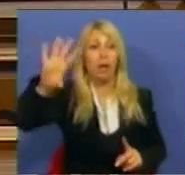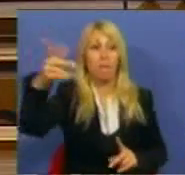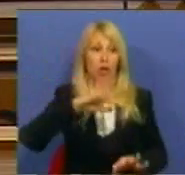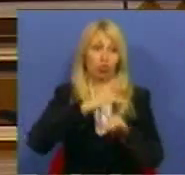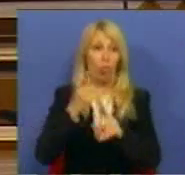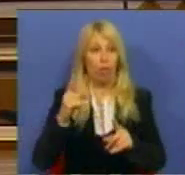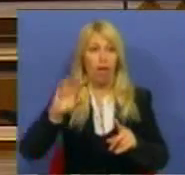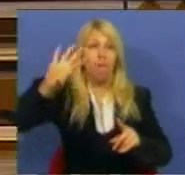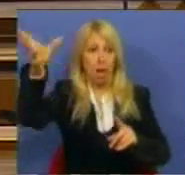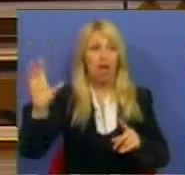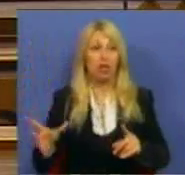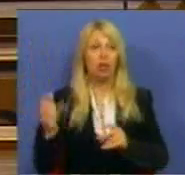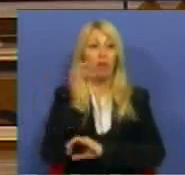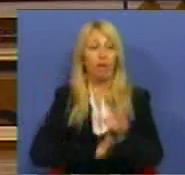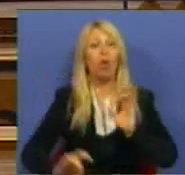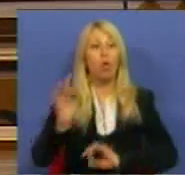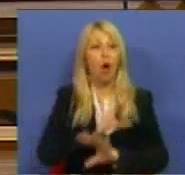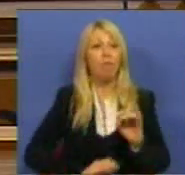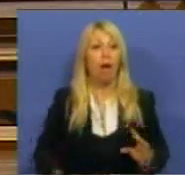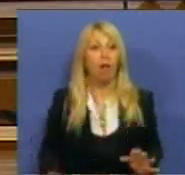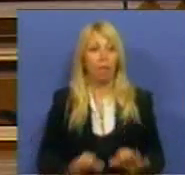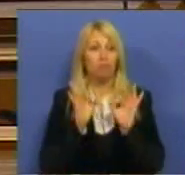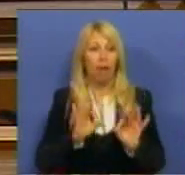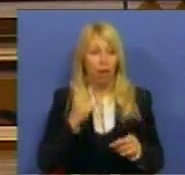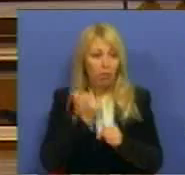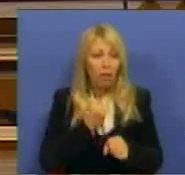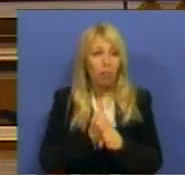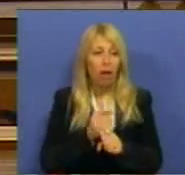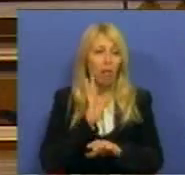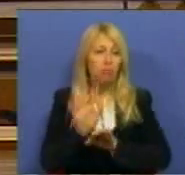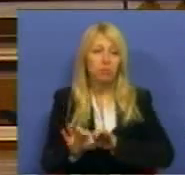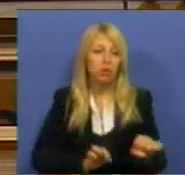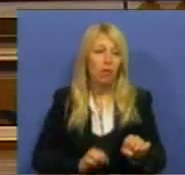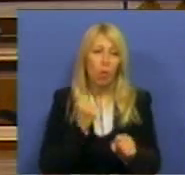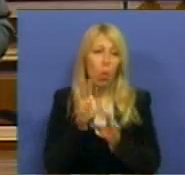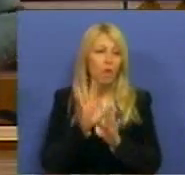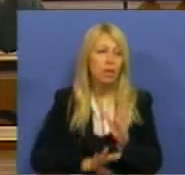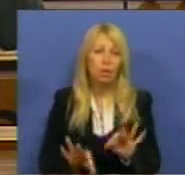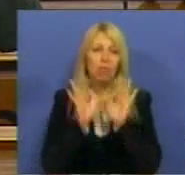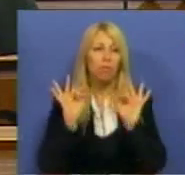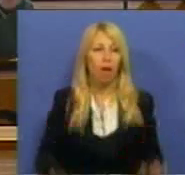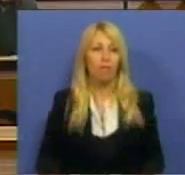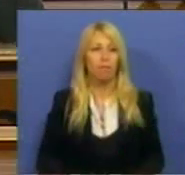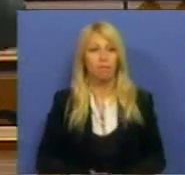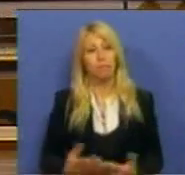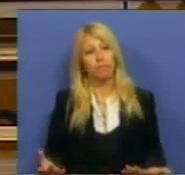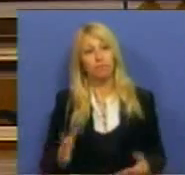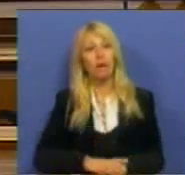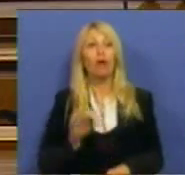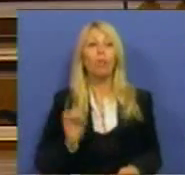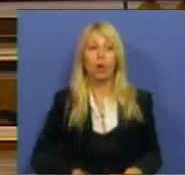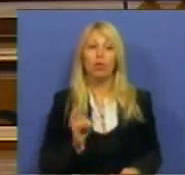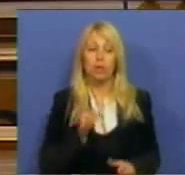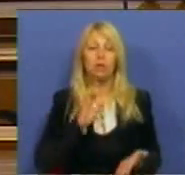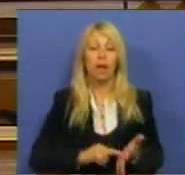da Europa, países da Europa acabam de estar a trabalhar em condições de escravatura. Por isso há necessidade,